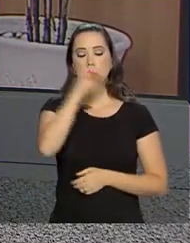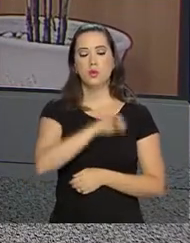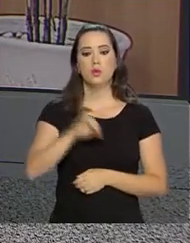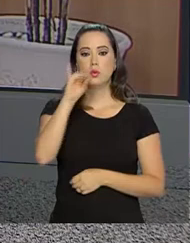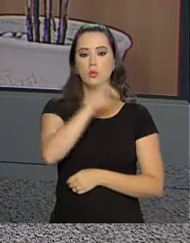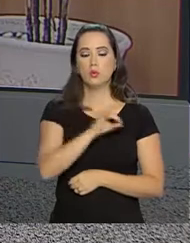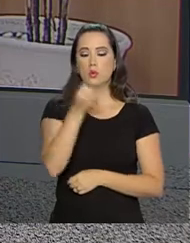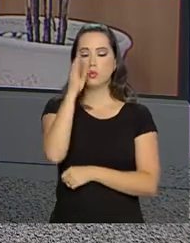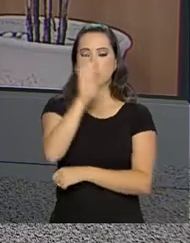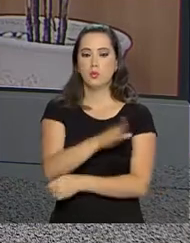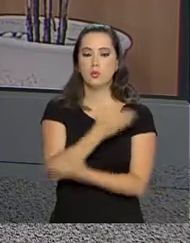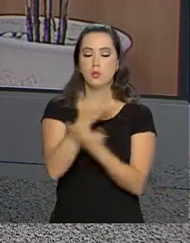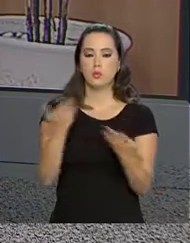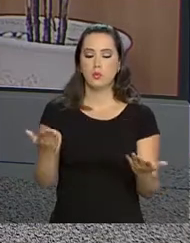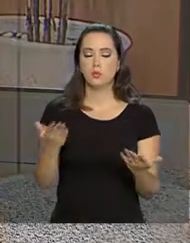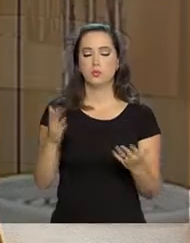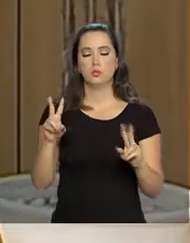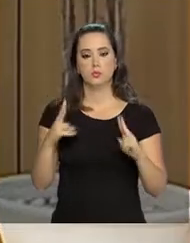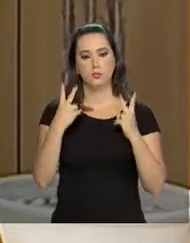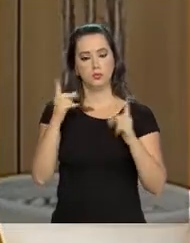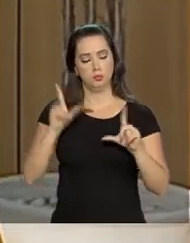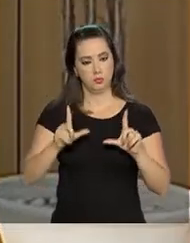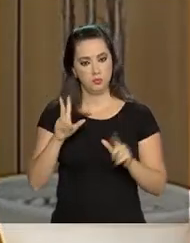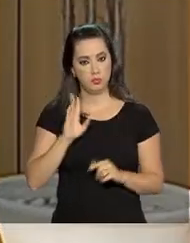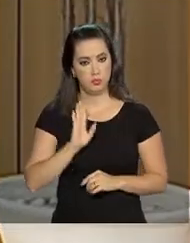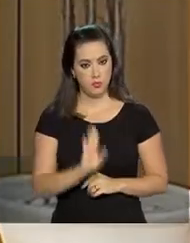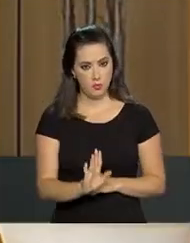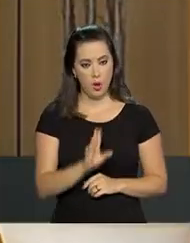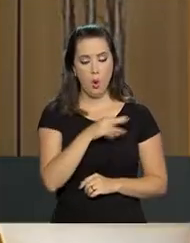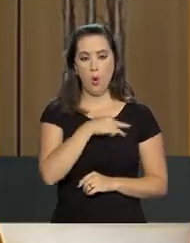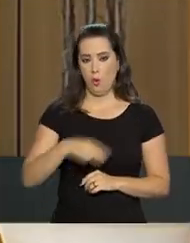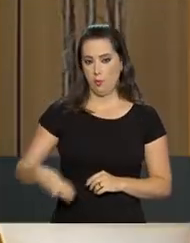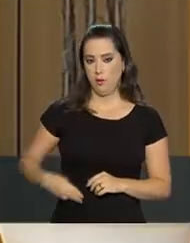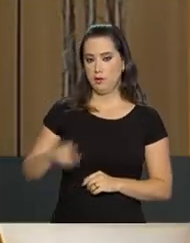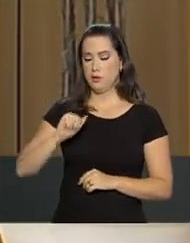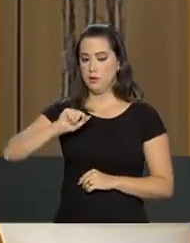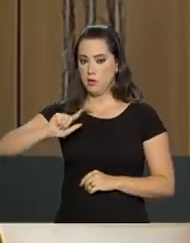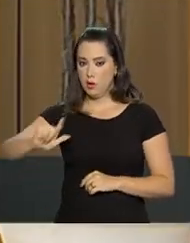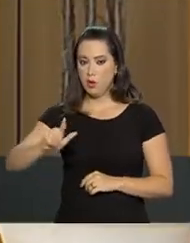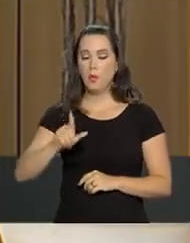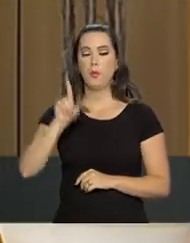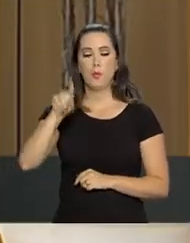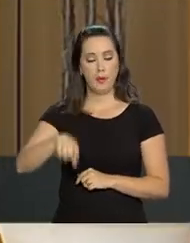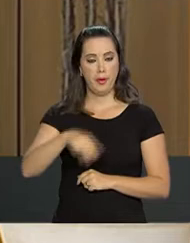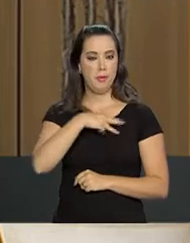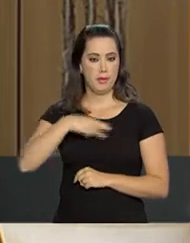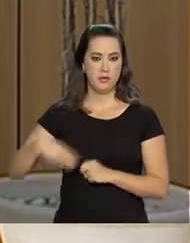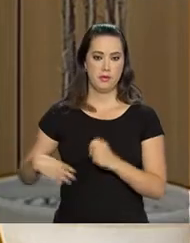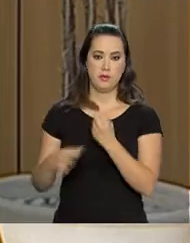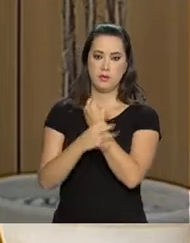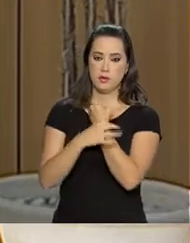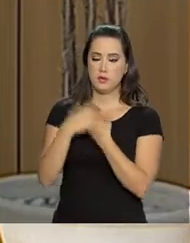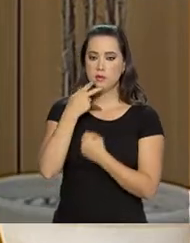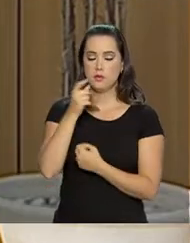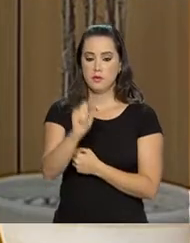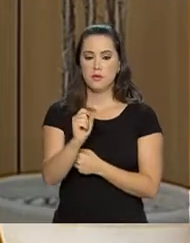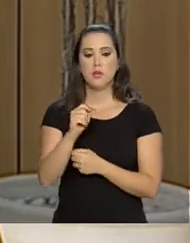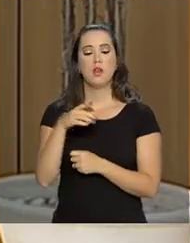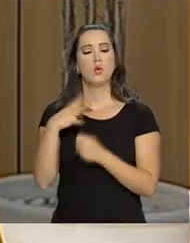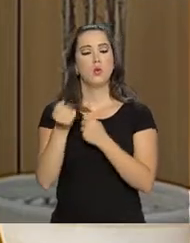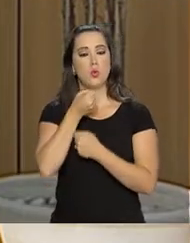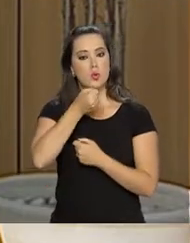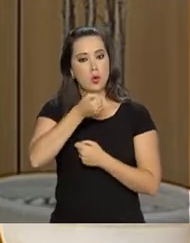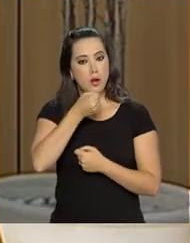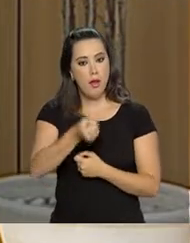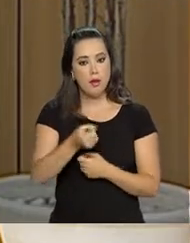Olá, boa tarde, Alessandra, boa tarde a todos que nos acompanham. O ministro Raul Jugman, ministro da segurança pública, falou há pouco com os jornalistas. Ele disse